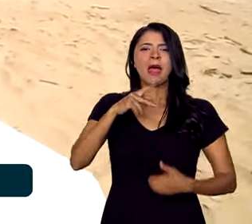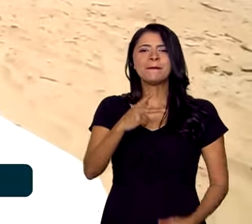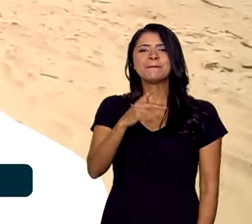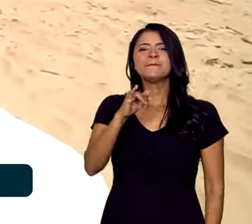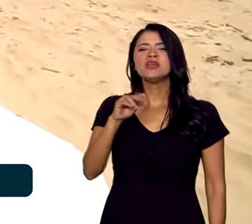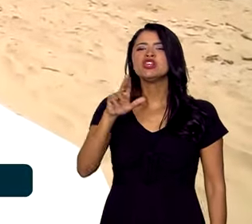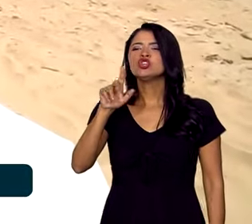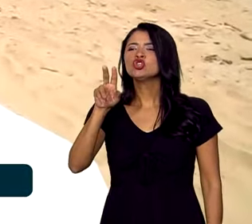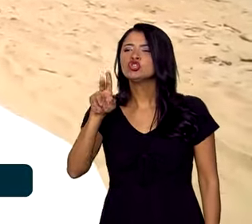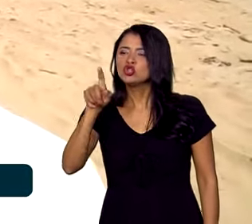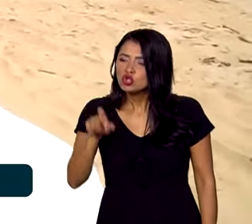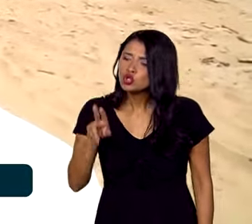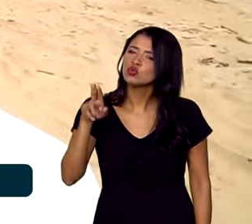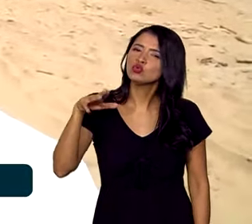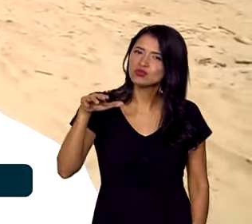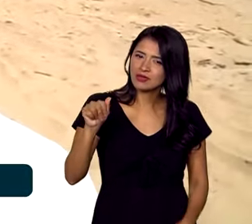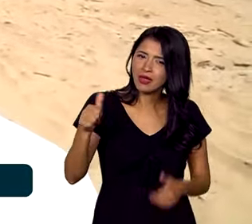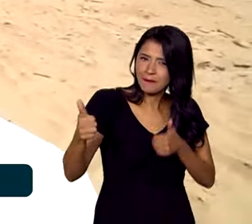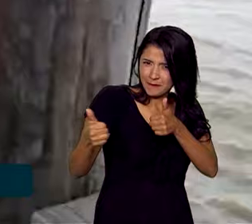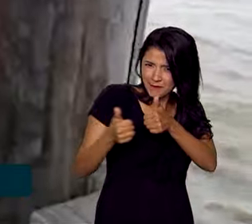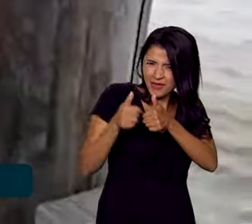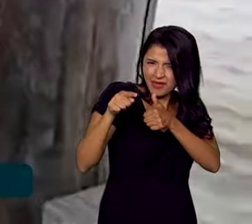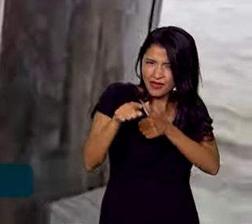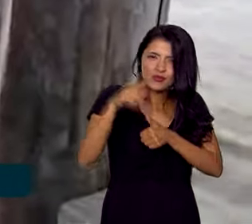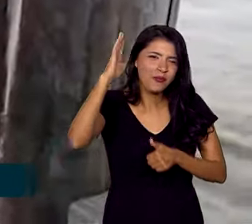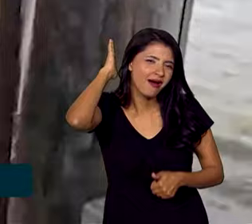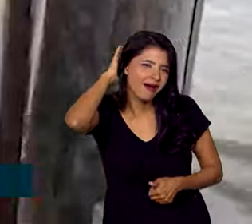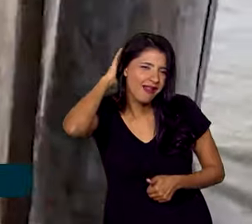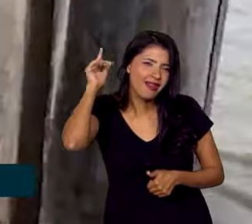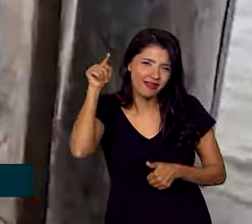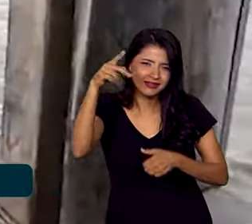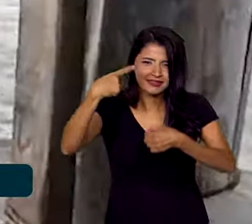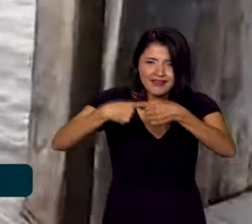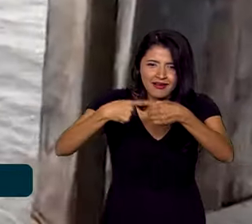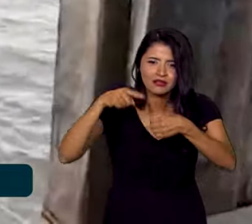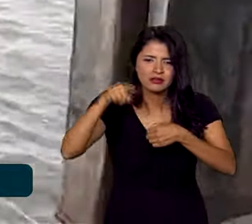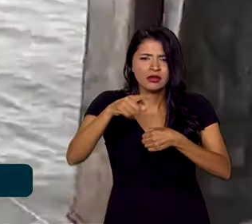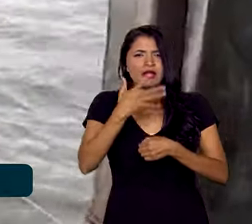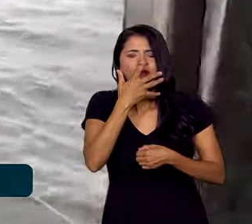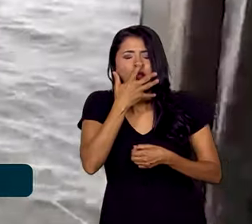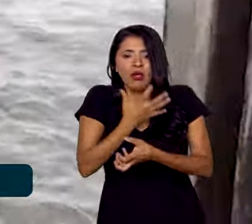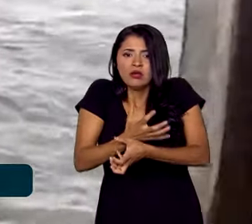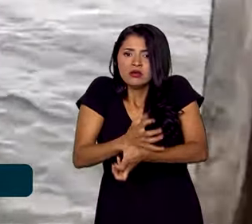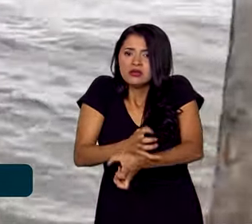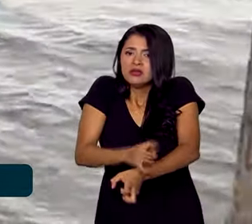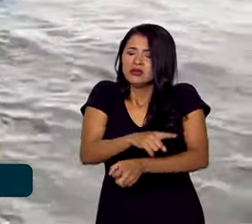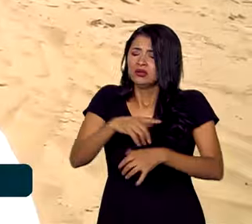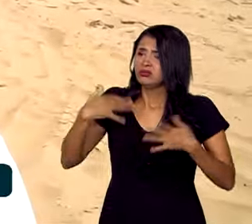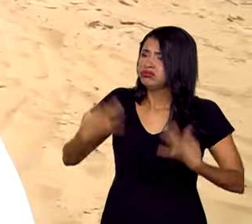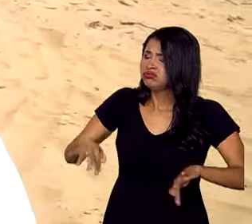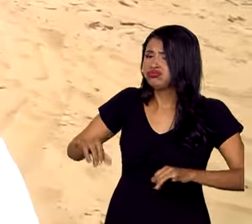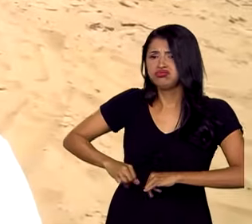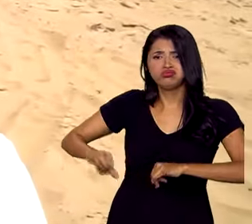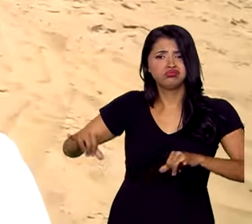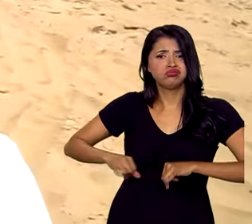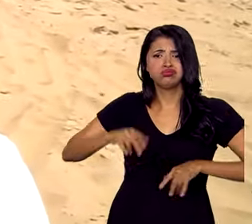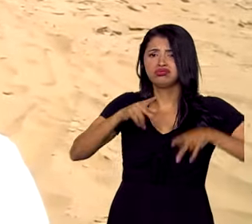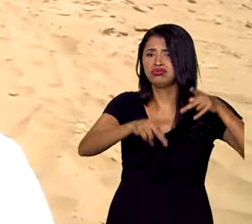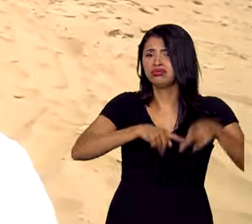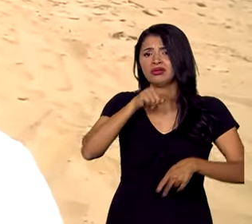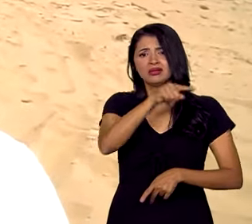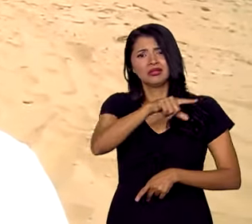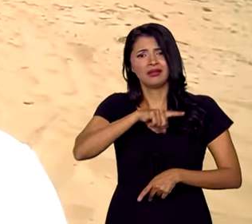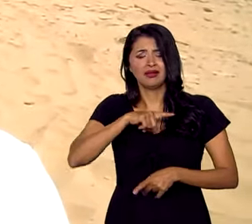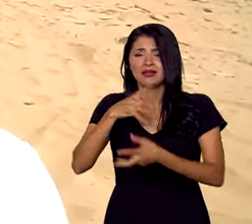Tapará, próximo de Santarém, no Pará. Segundo ele, a seca está castigando os moradores. A seca está